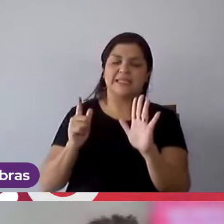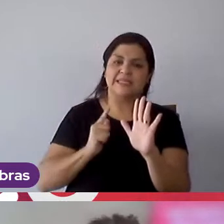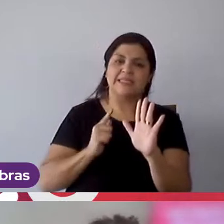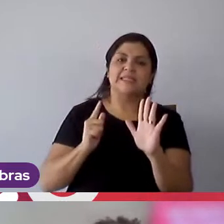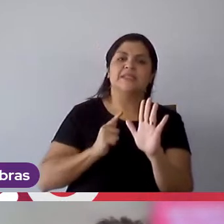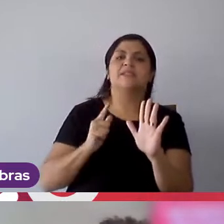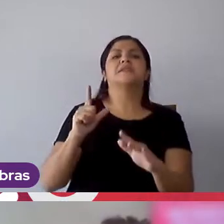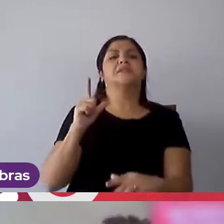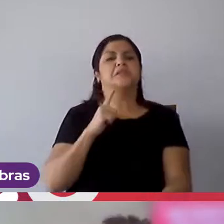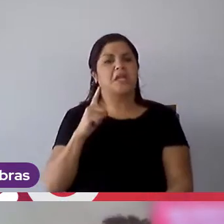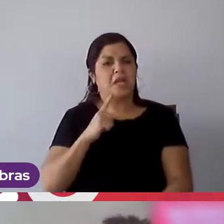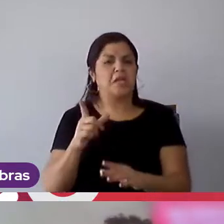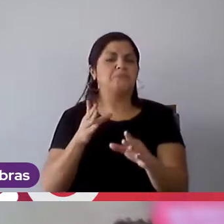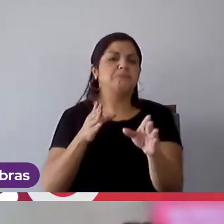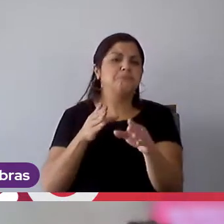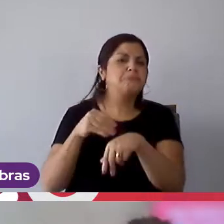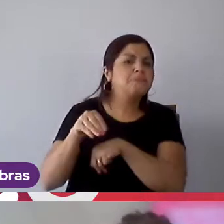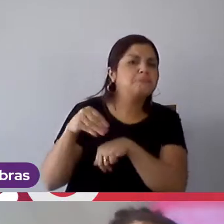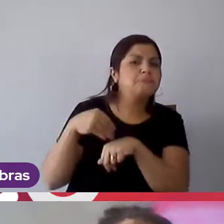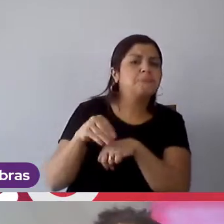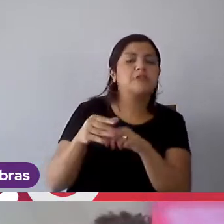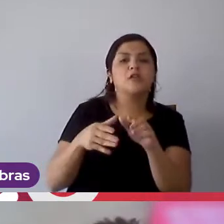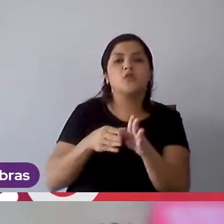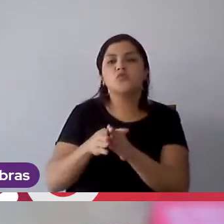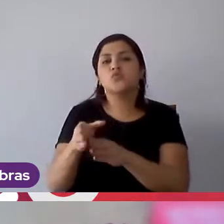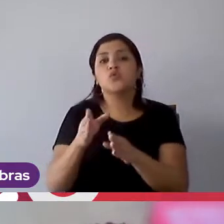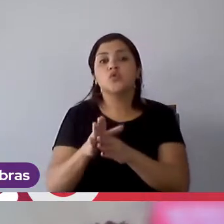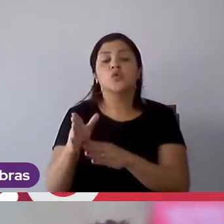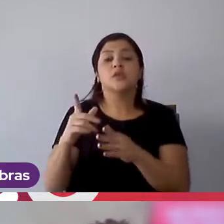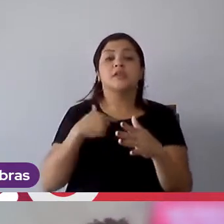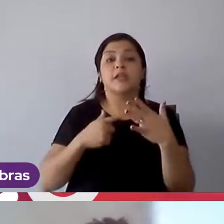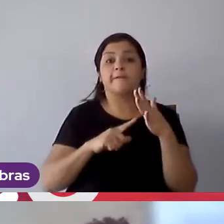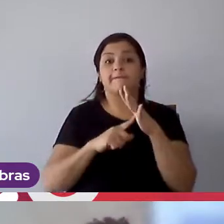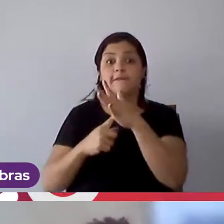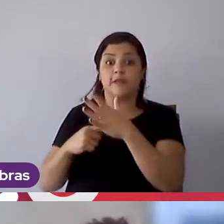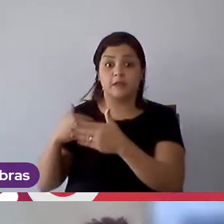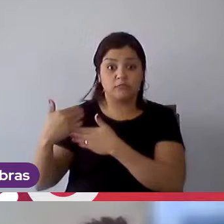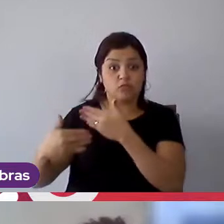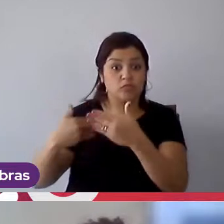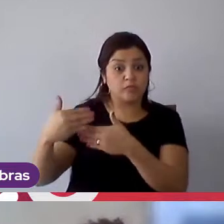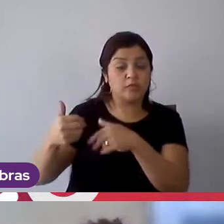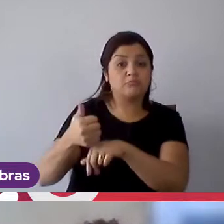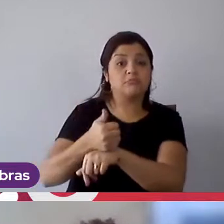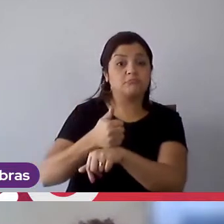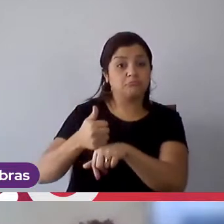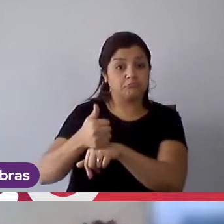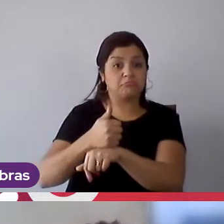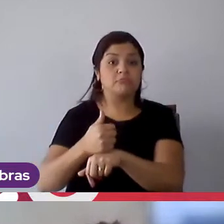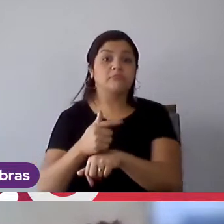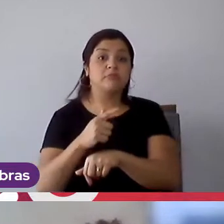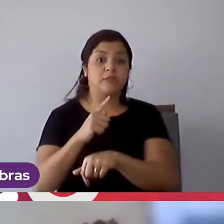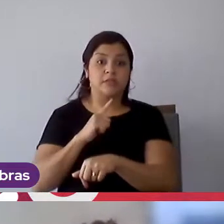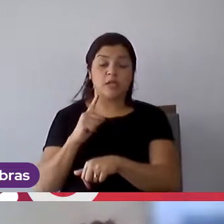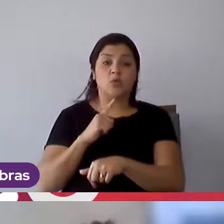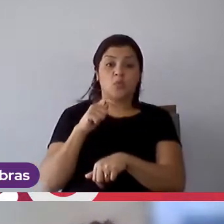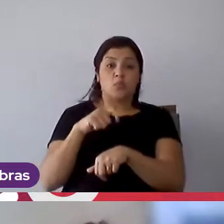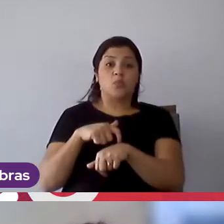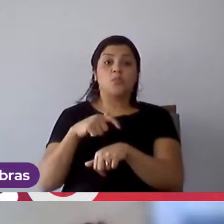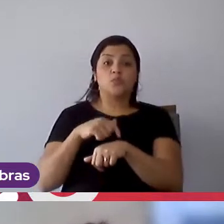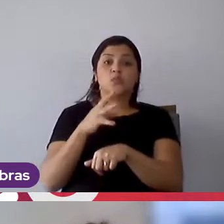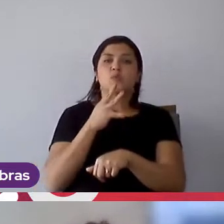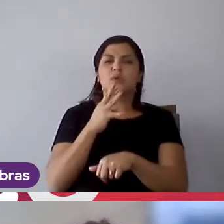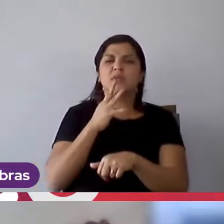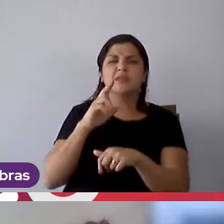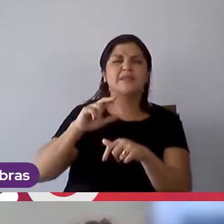mentoria, a gente tem feira de carreiras, que é um momento onde a gente conhece, a gente tem vários